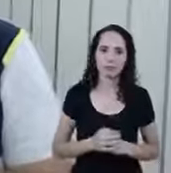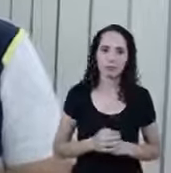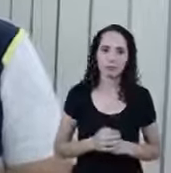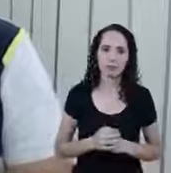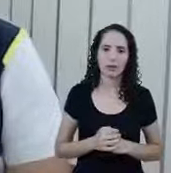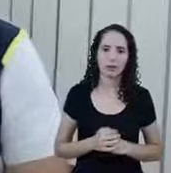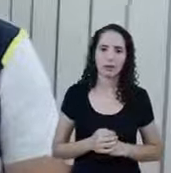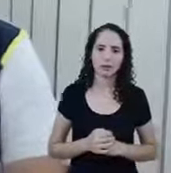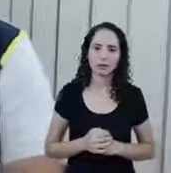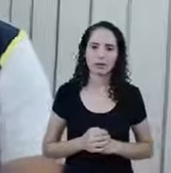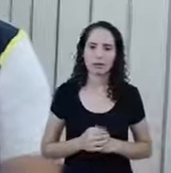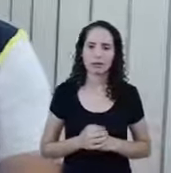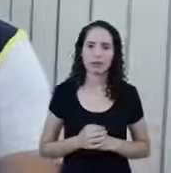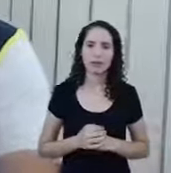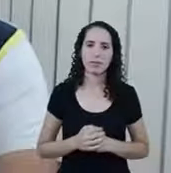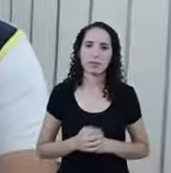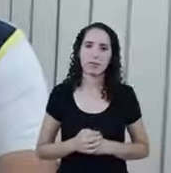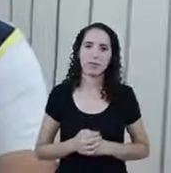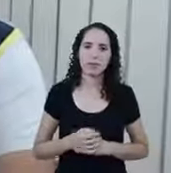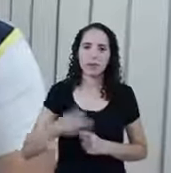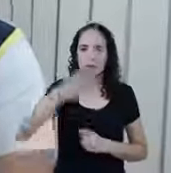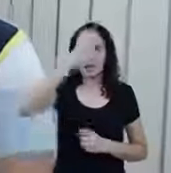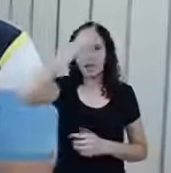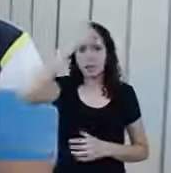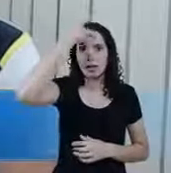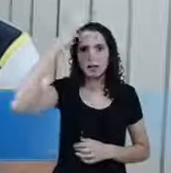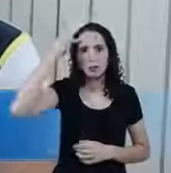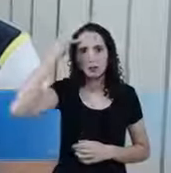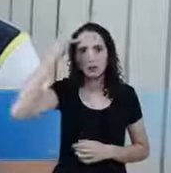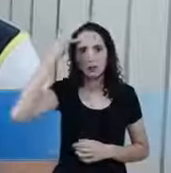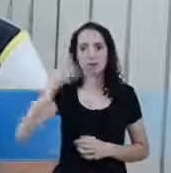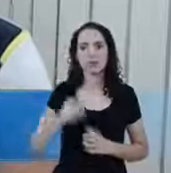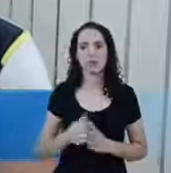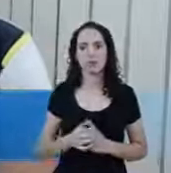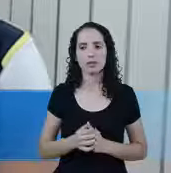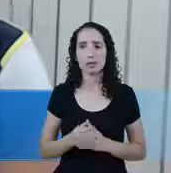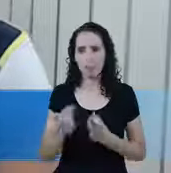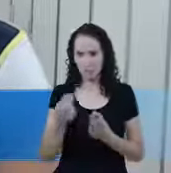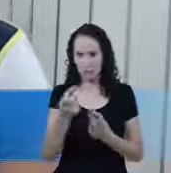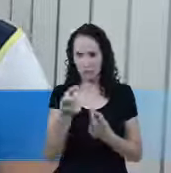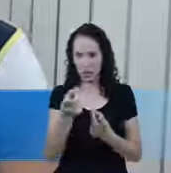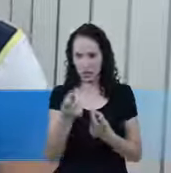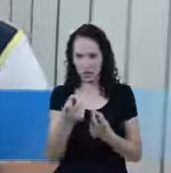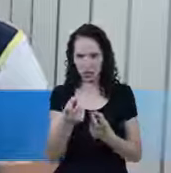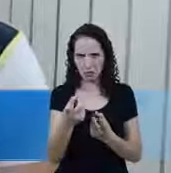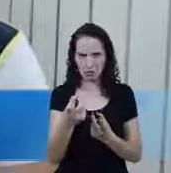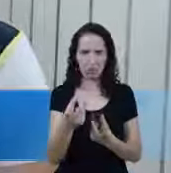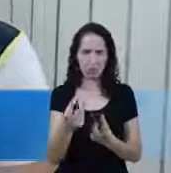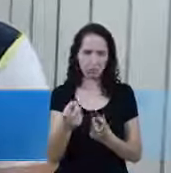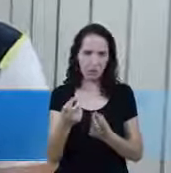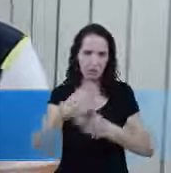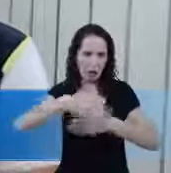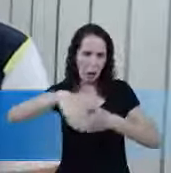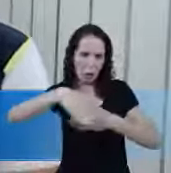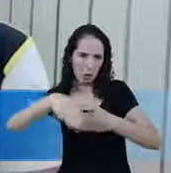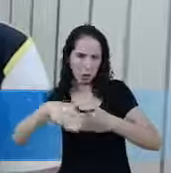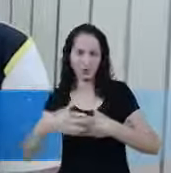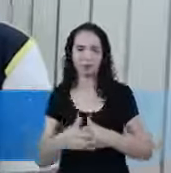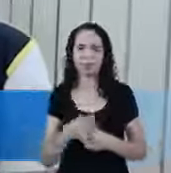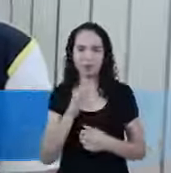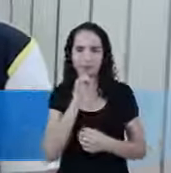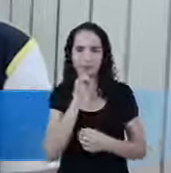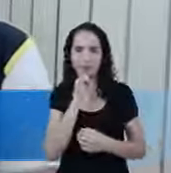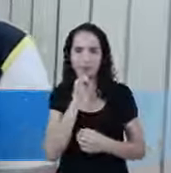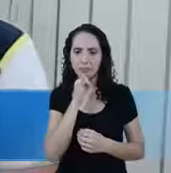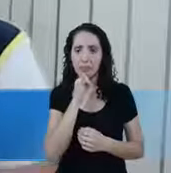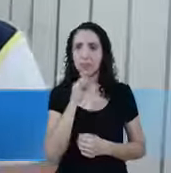Normalmente As pessoas Que estão Que são Vendedores ambulantes Essas coisas Eles não têm assim